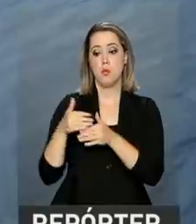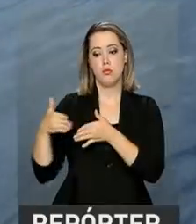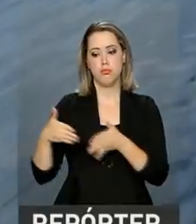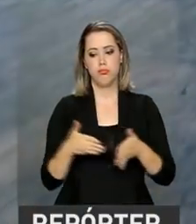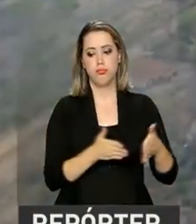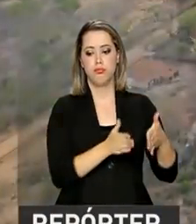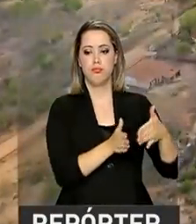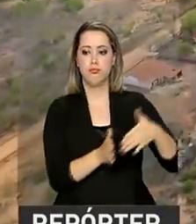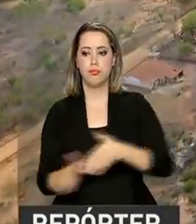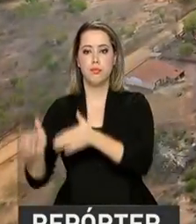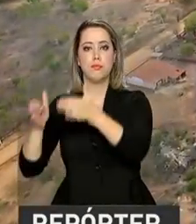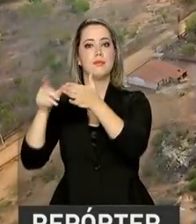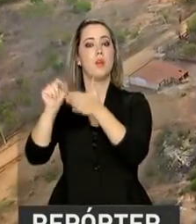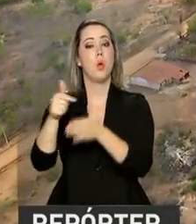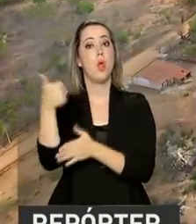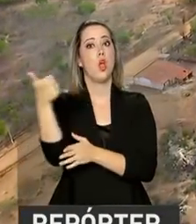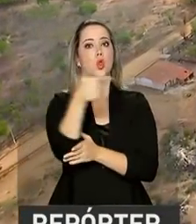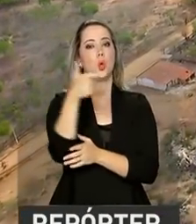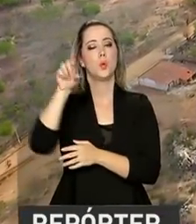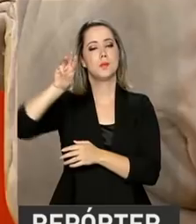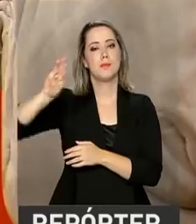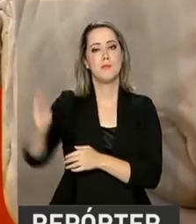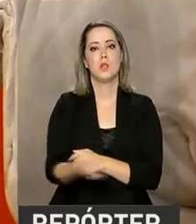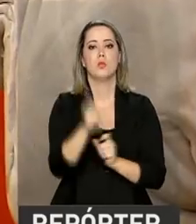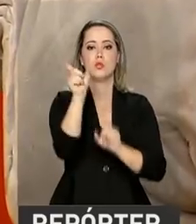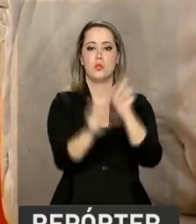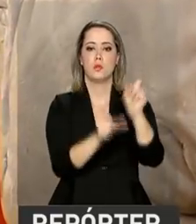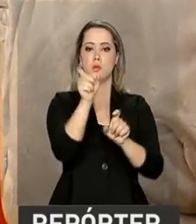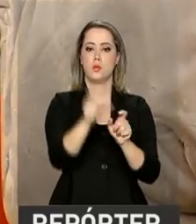Francisco vai levar água para 12 milhões de pessoas.